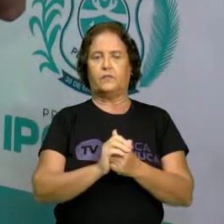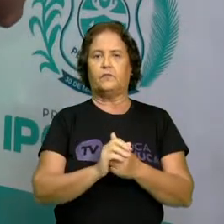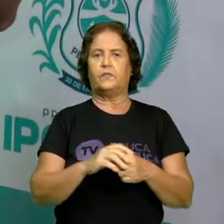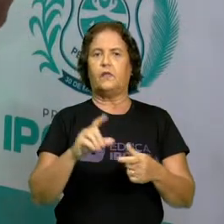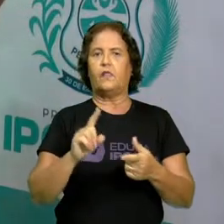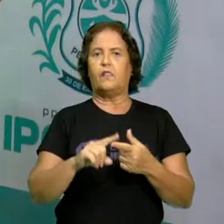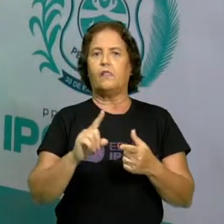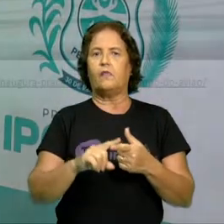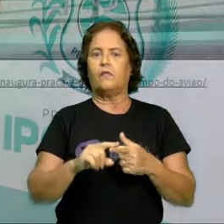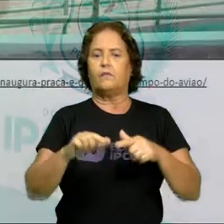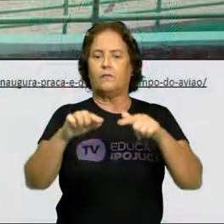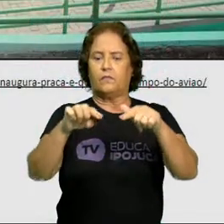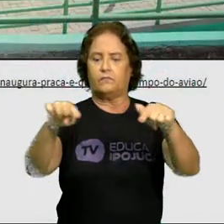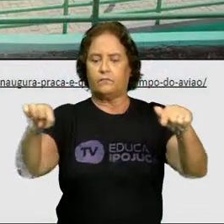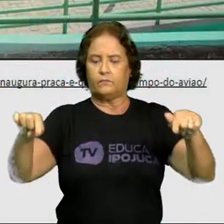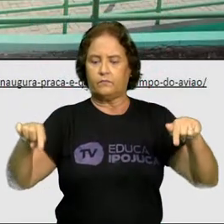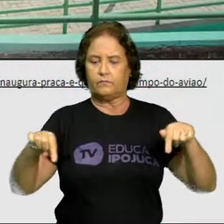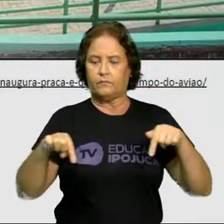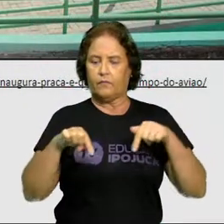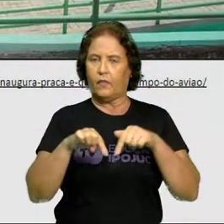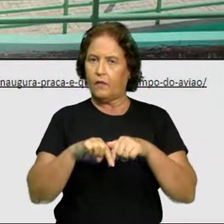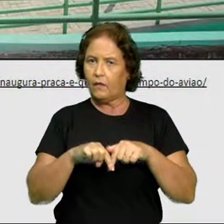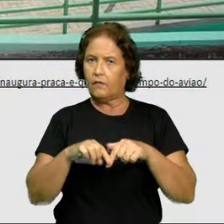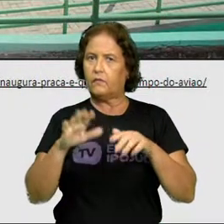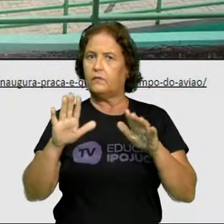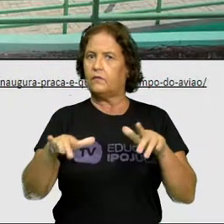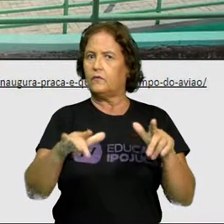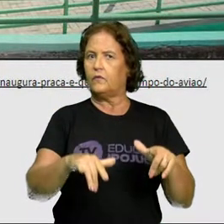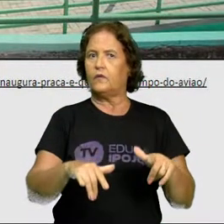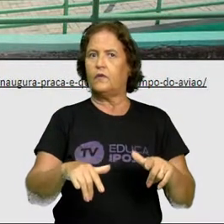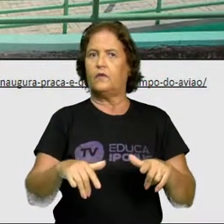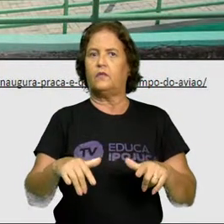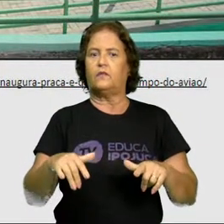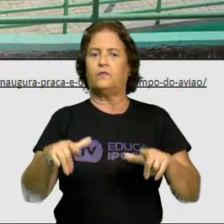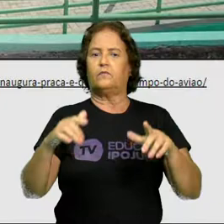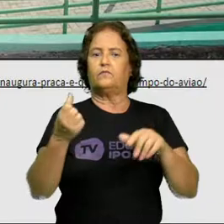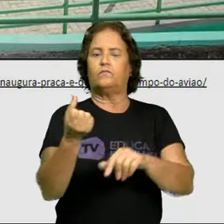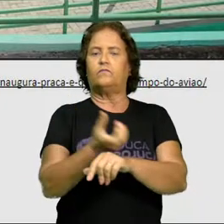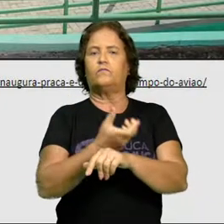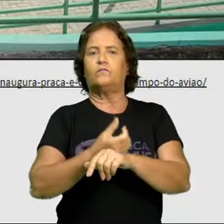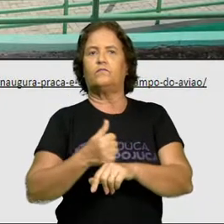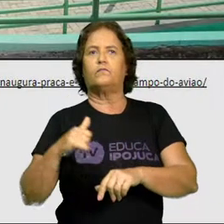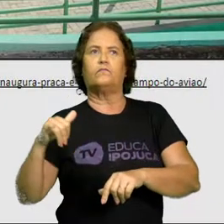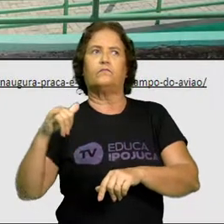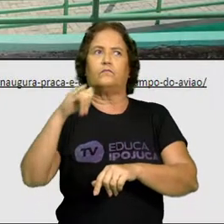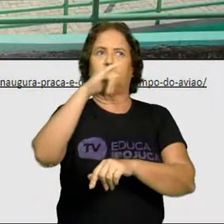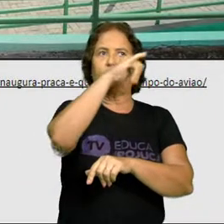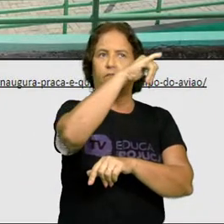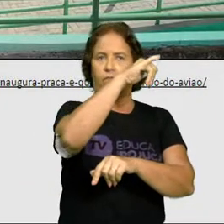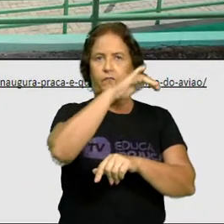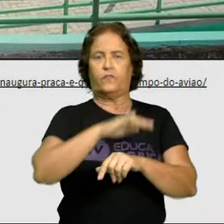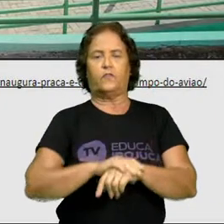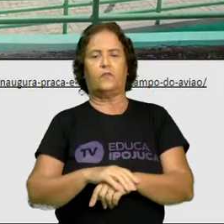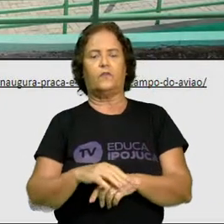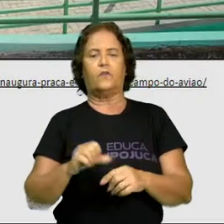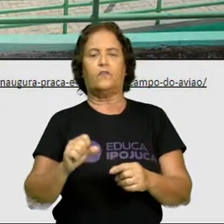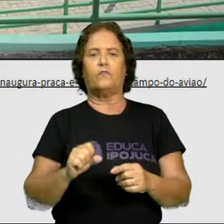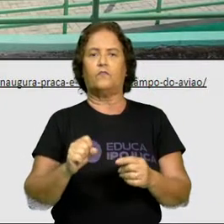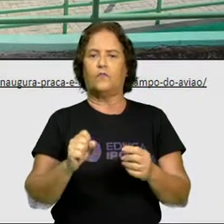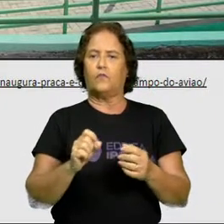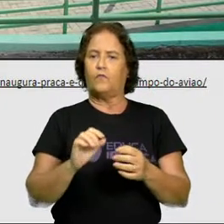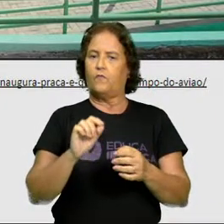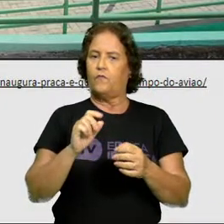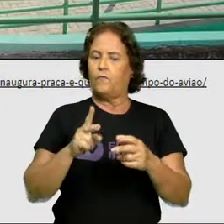Campo do Avião, aqui em Ipojuca, recém-inaugurada, que é para uso e